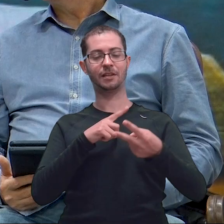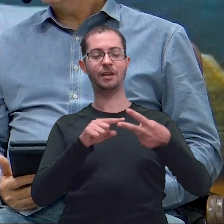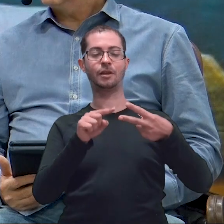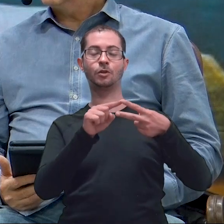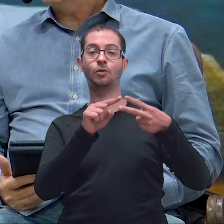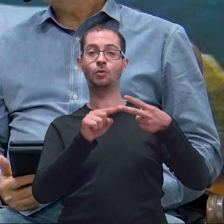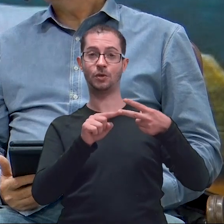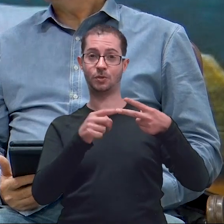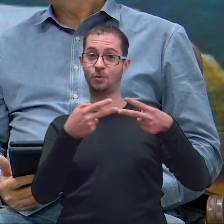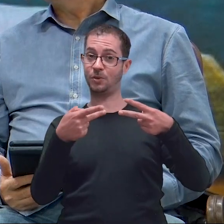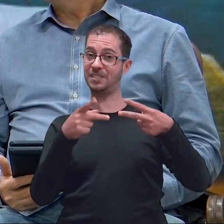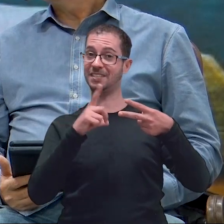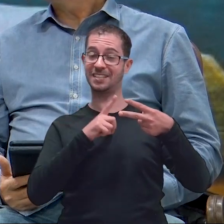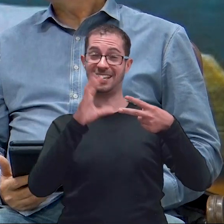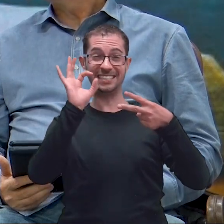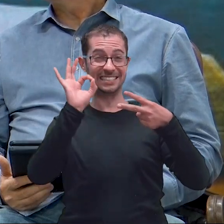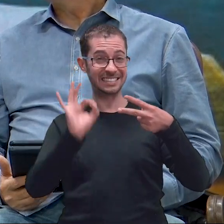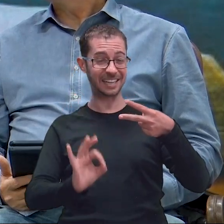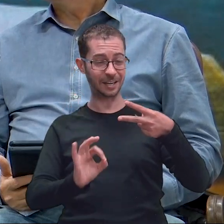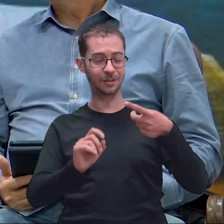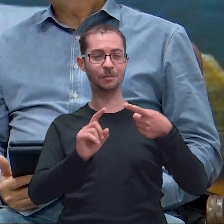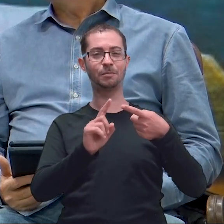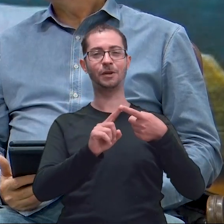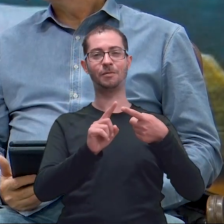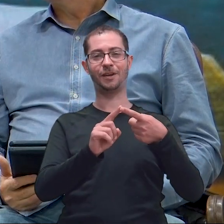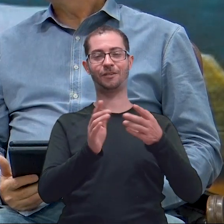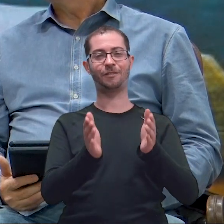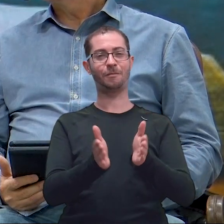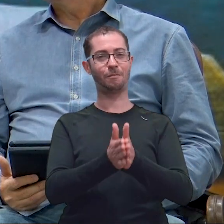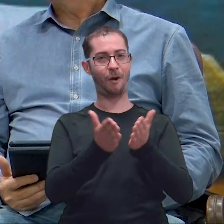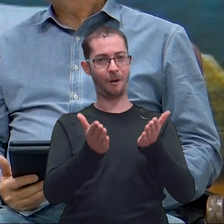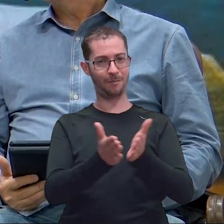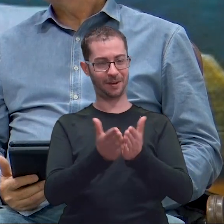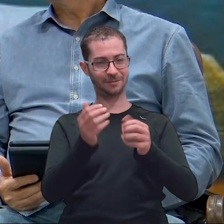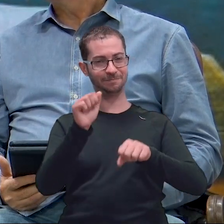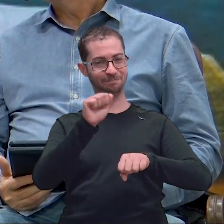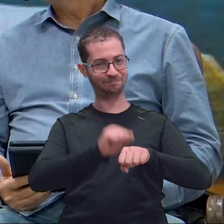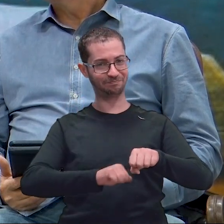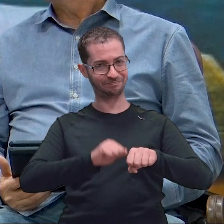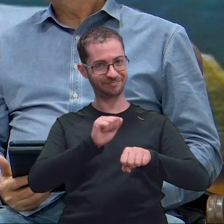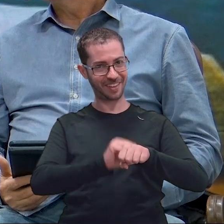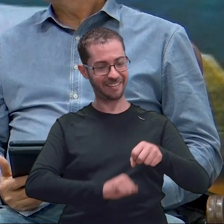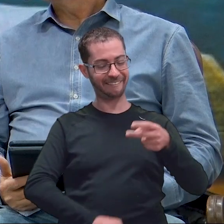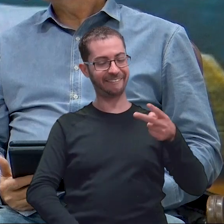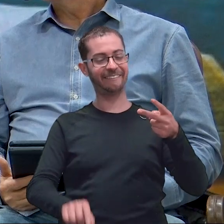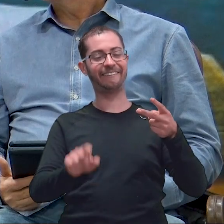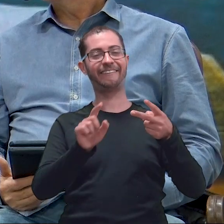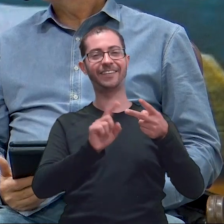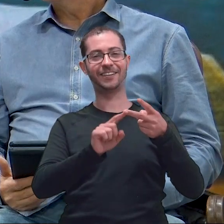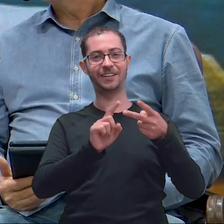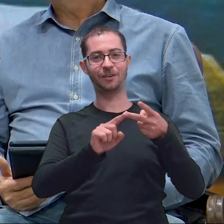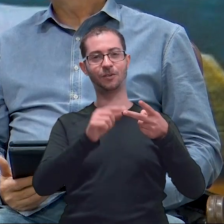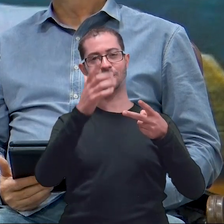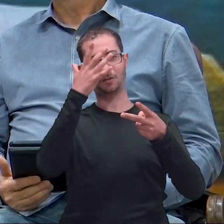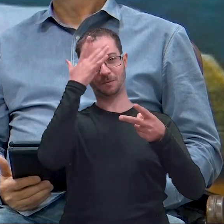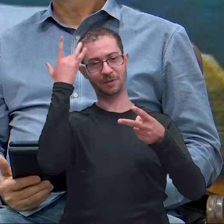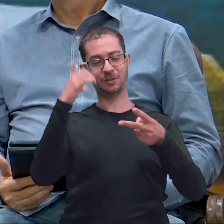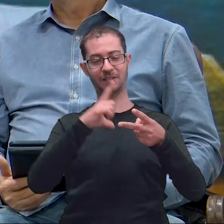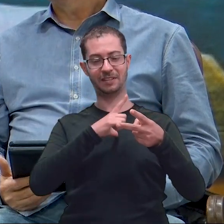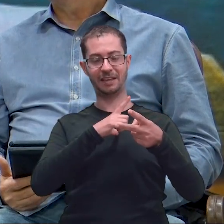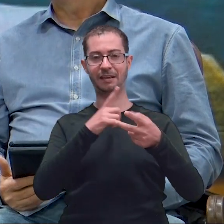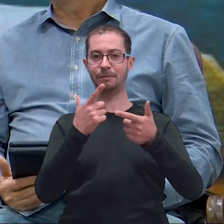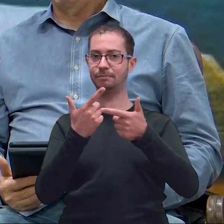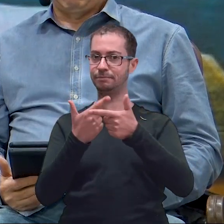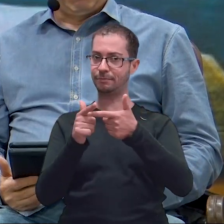sempre conosco. E aflições. Isso é garantia certa. E a certeza de que nós vamos ter uma vida eterna com Cristo. Então,